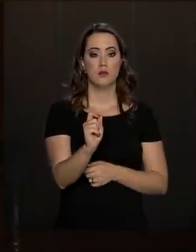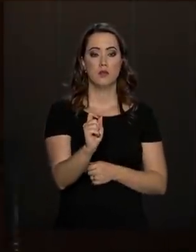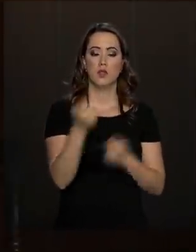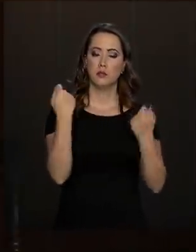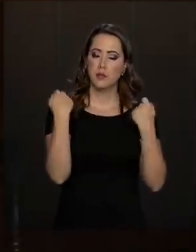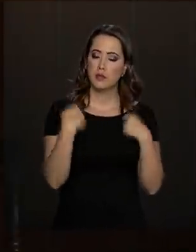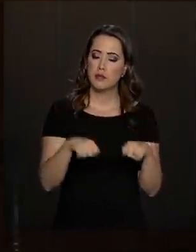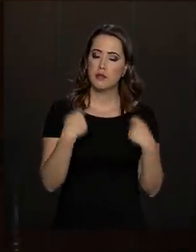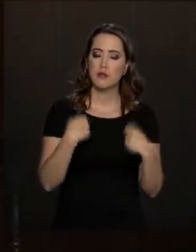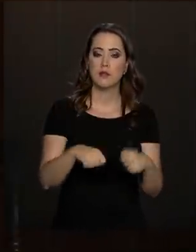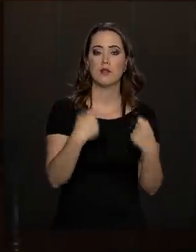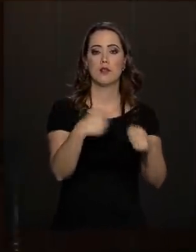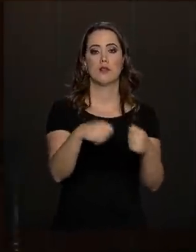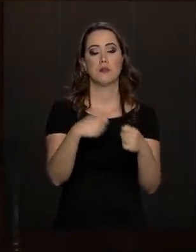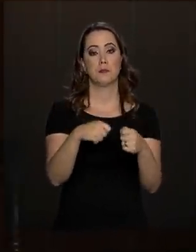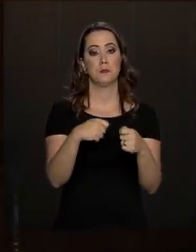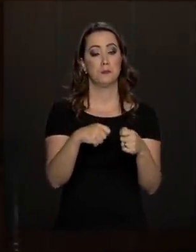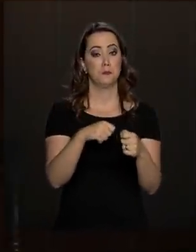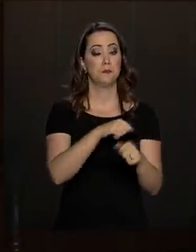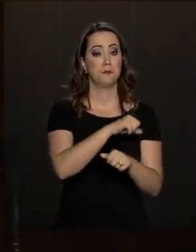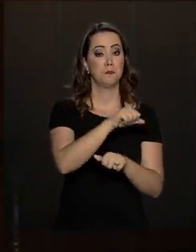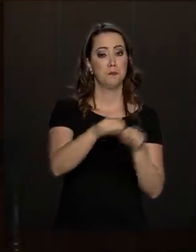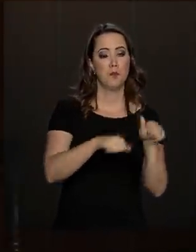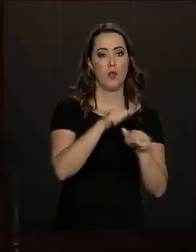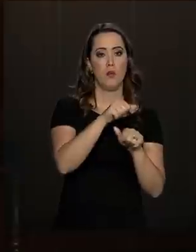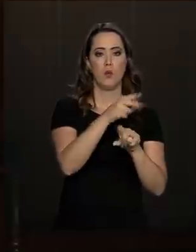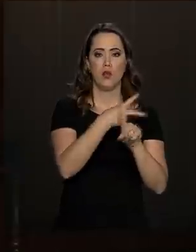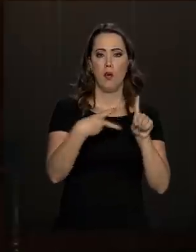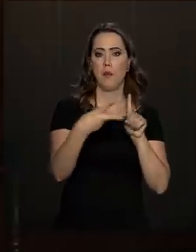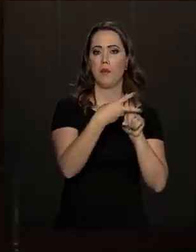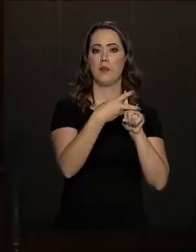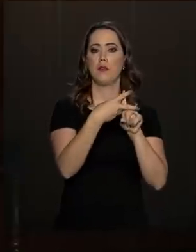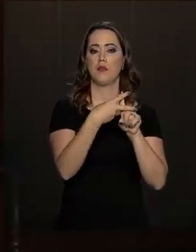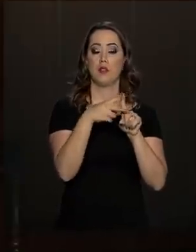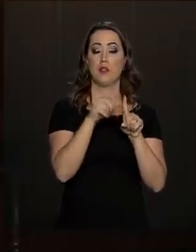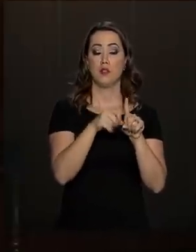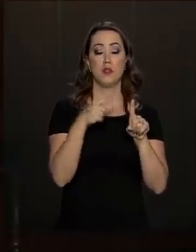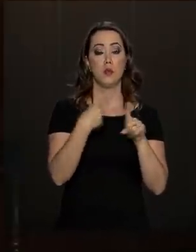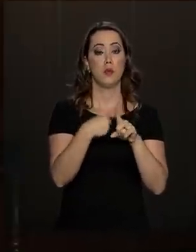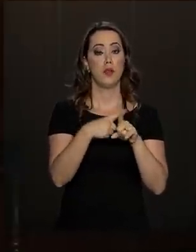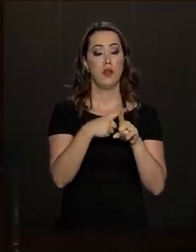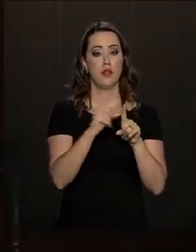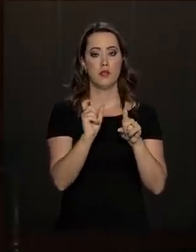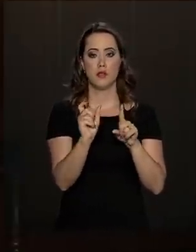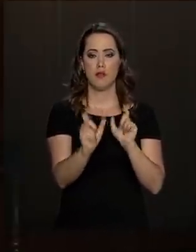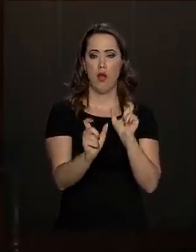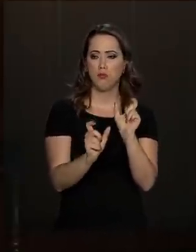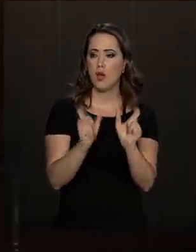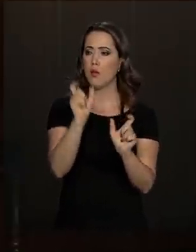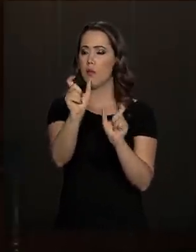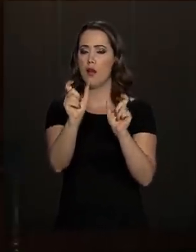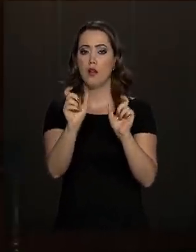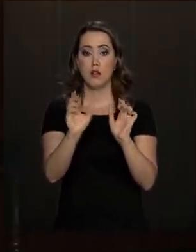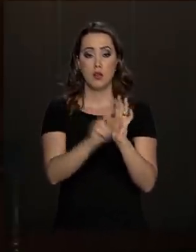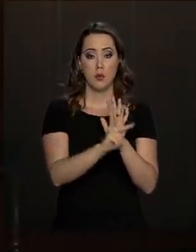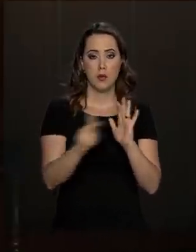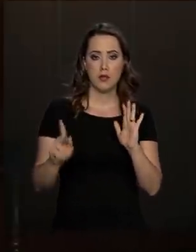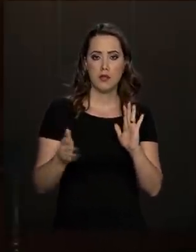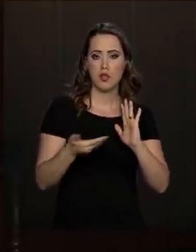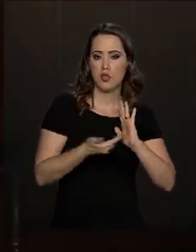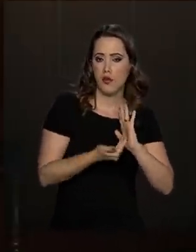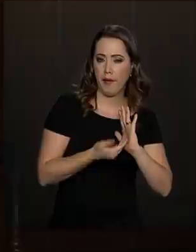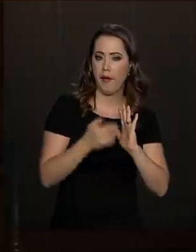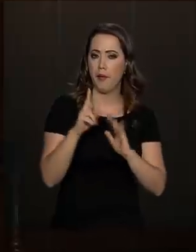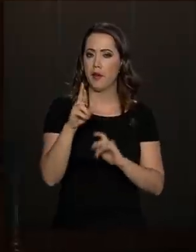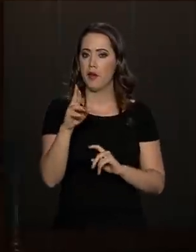necessidade da nova Previdência. porque as palavras do presidente da Câmara de Deputados, o Rodrigo Maia,